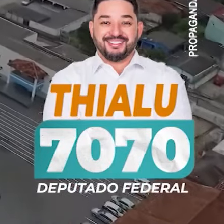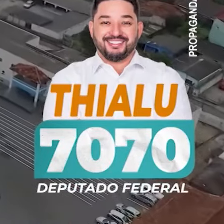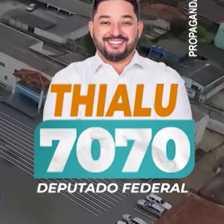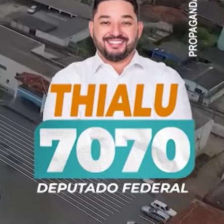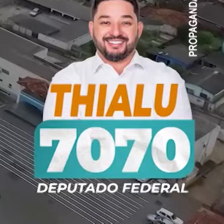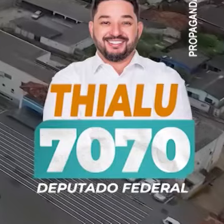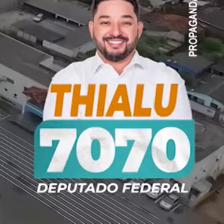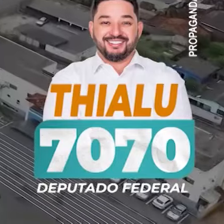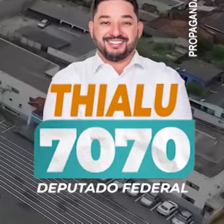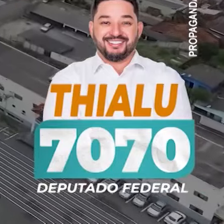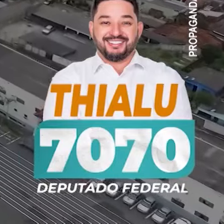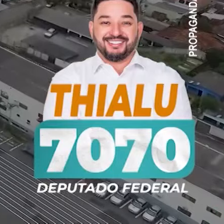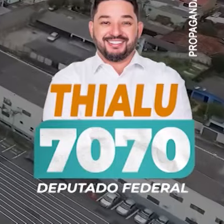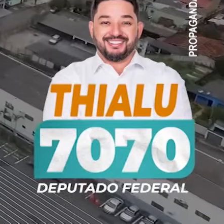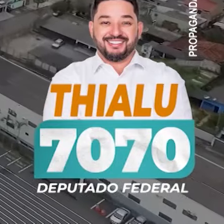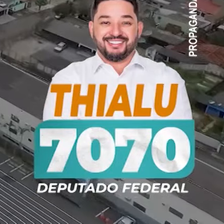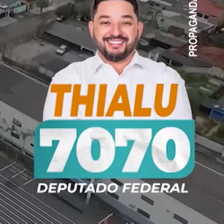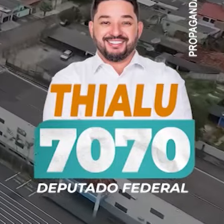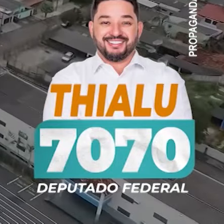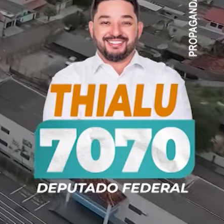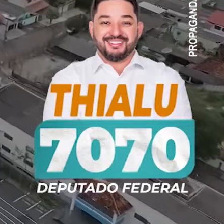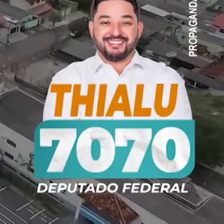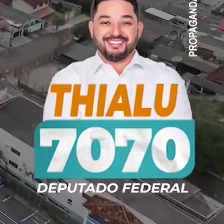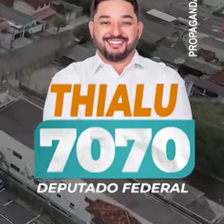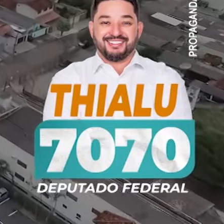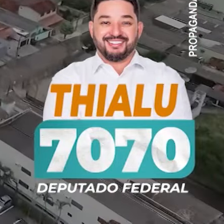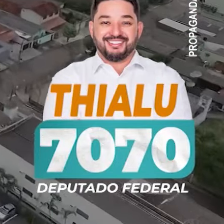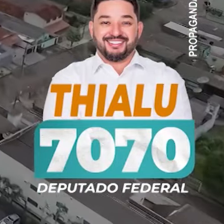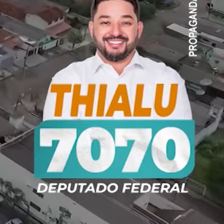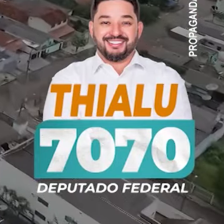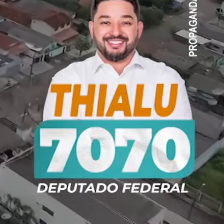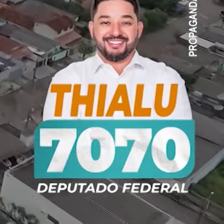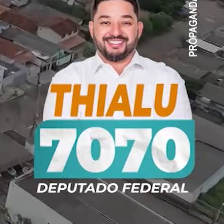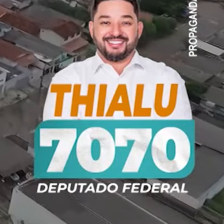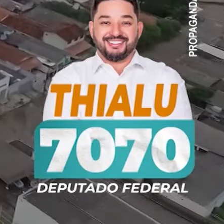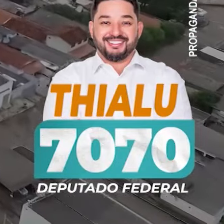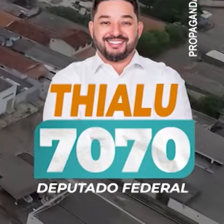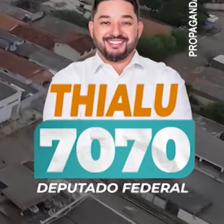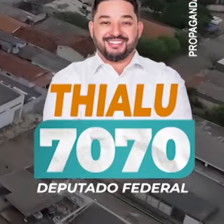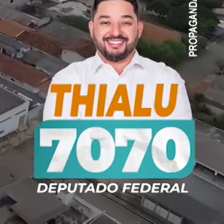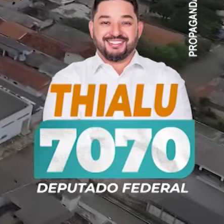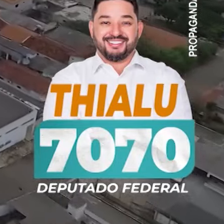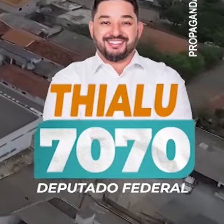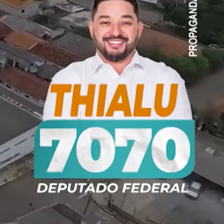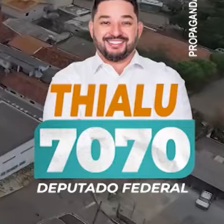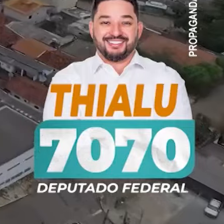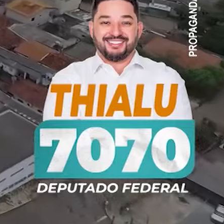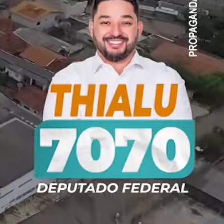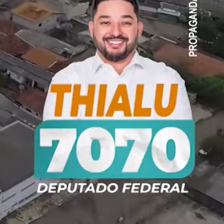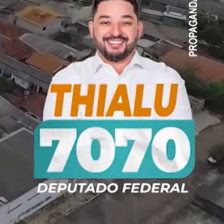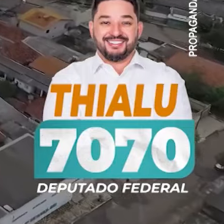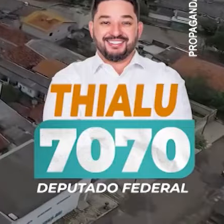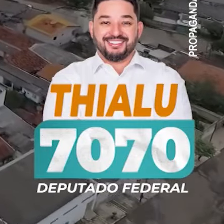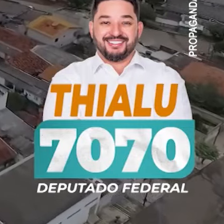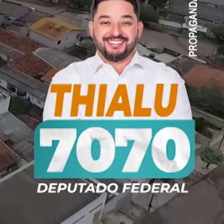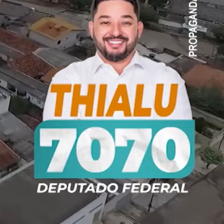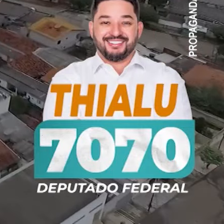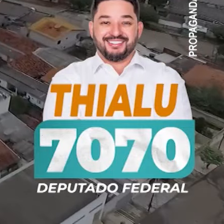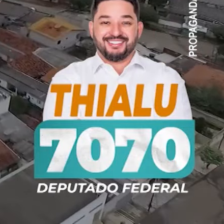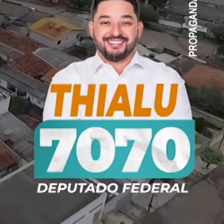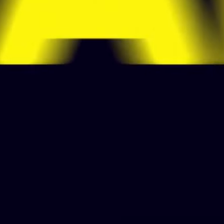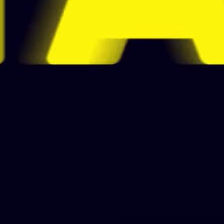Ketrin do canal Ketrin Moura com os pés. Anápolis terá a sua representante na Assembleia Legislativa. Vote Ketrin com os pés 70-800.